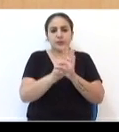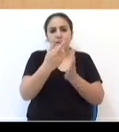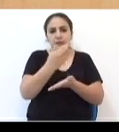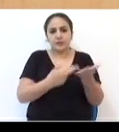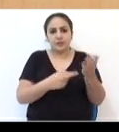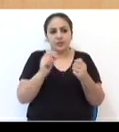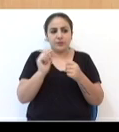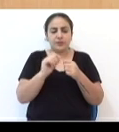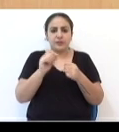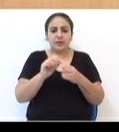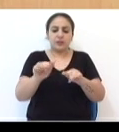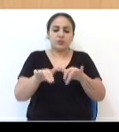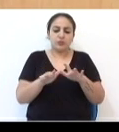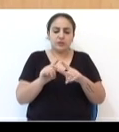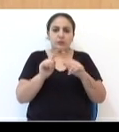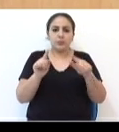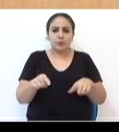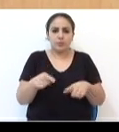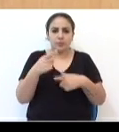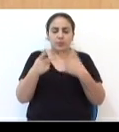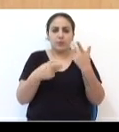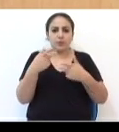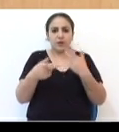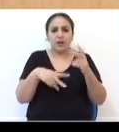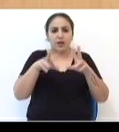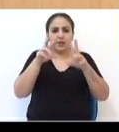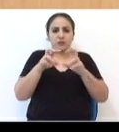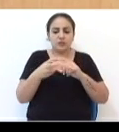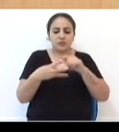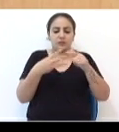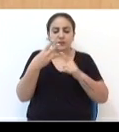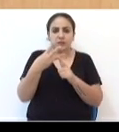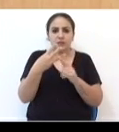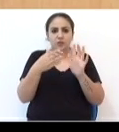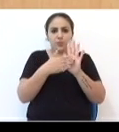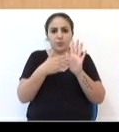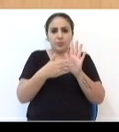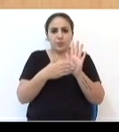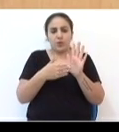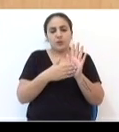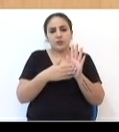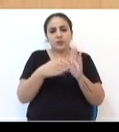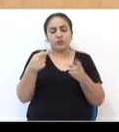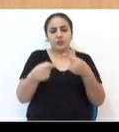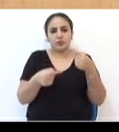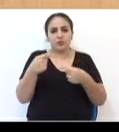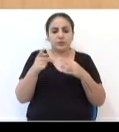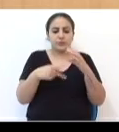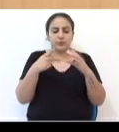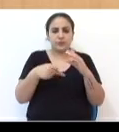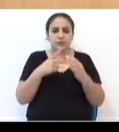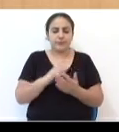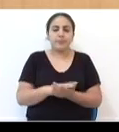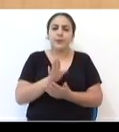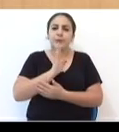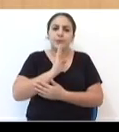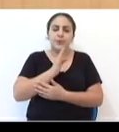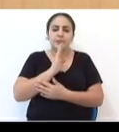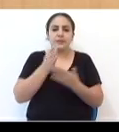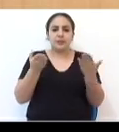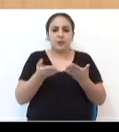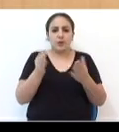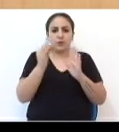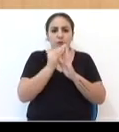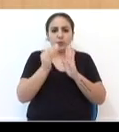Redação realizaram uma audiência pública para tratar sobre três proposições que tramitam no Legislativo. Conheça